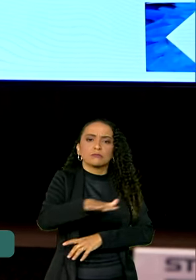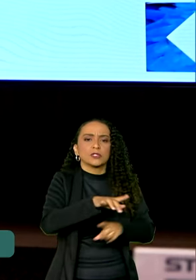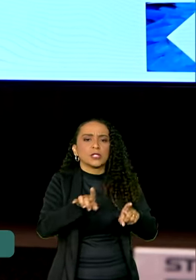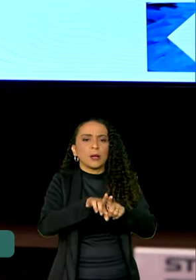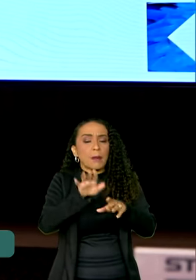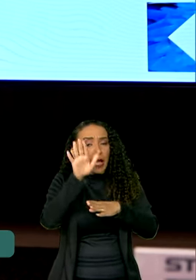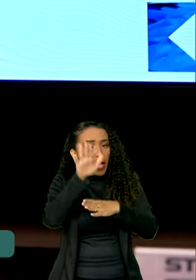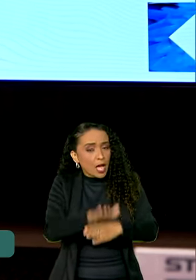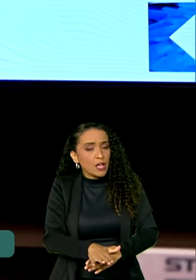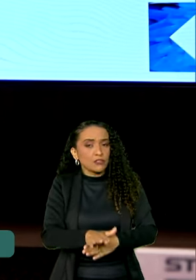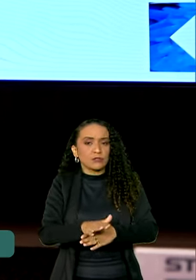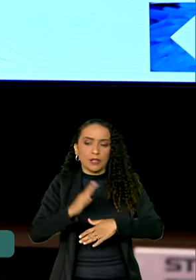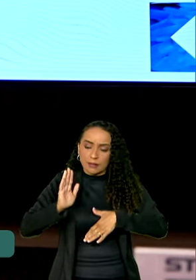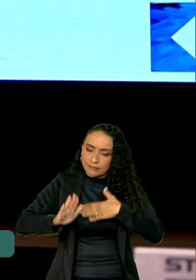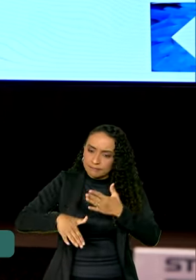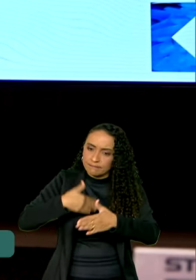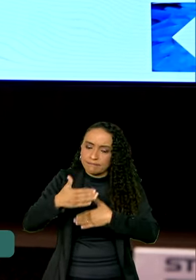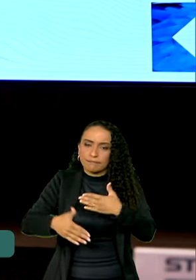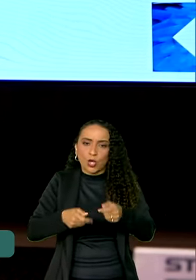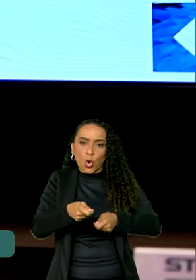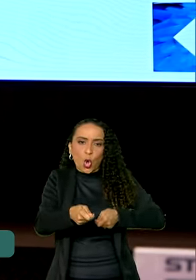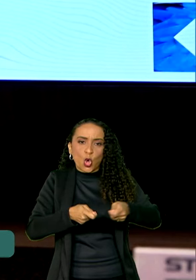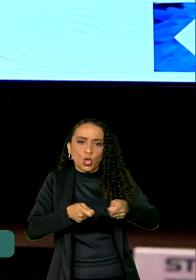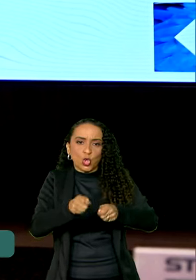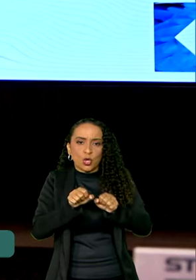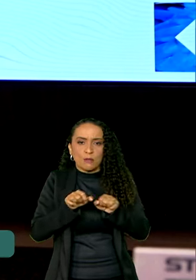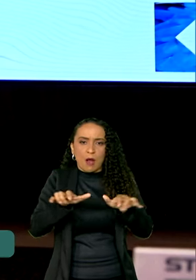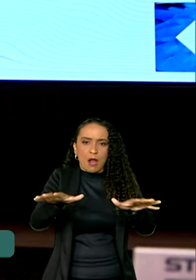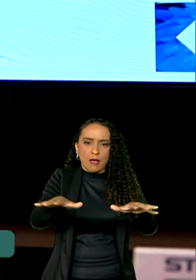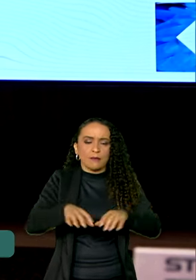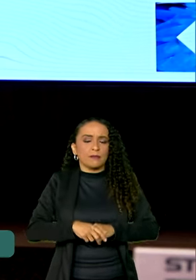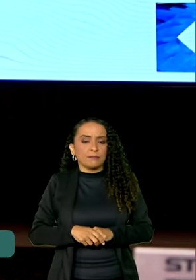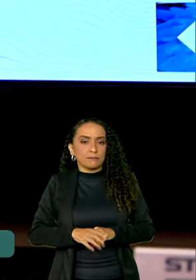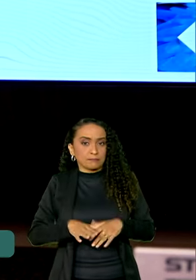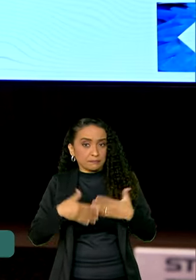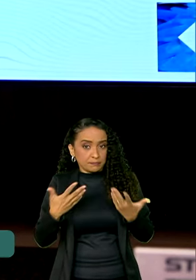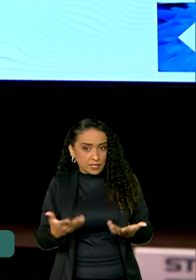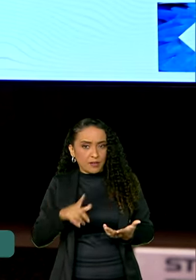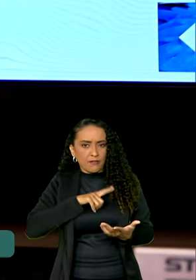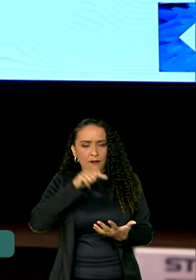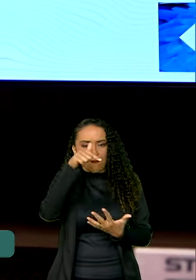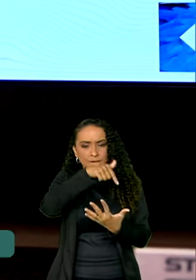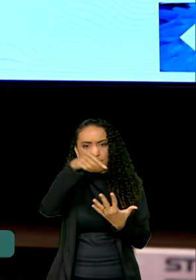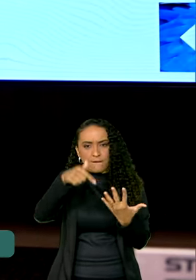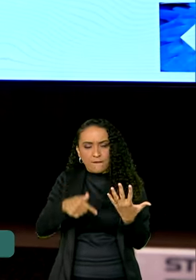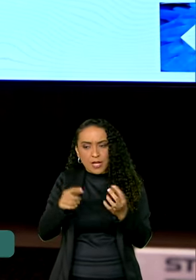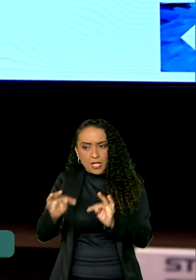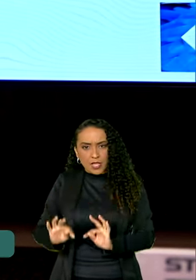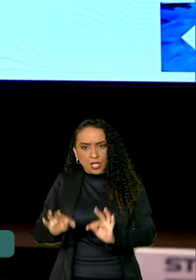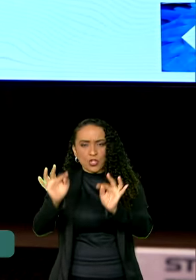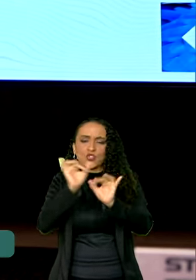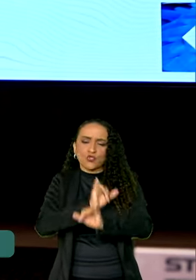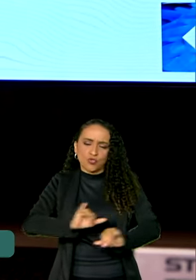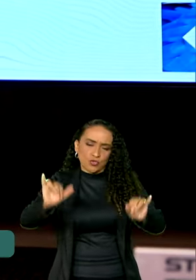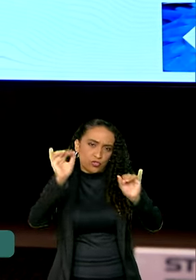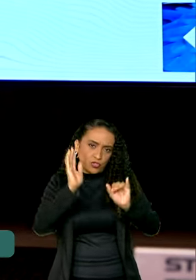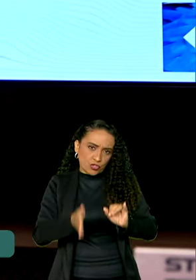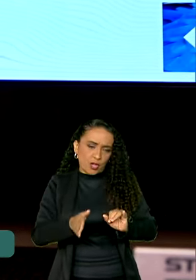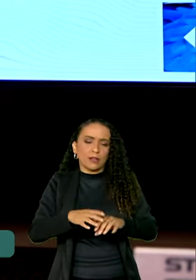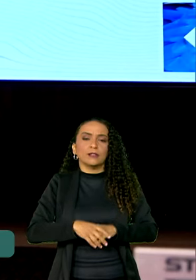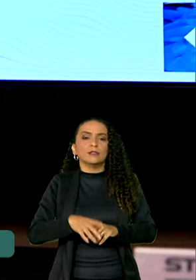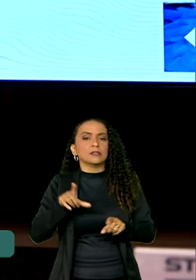contribuir nesse processo de controle da transmissão. São várias tecnologias que anunciamos,